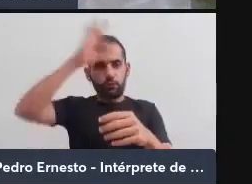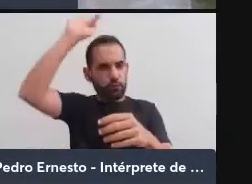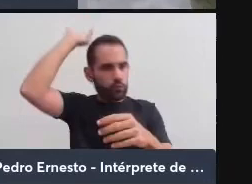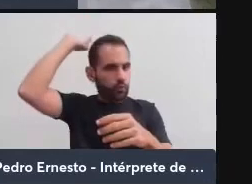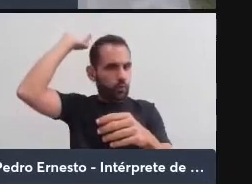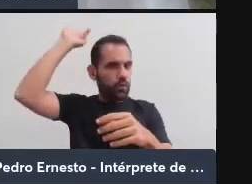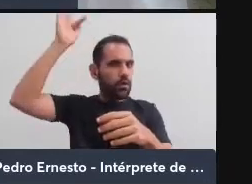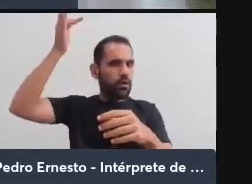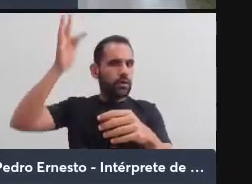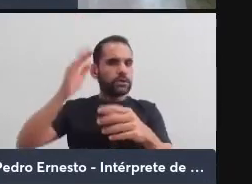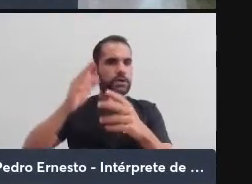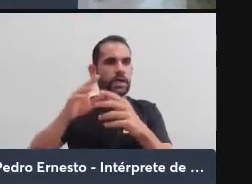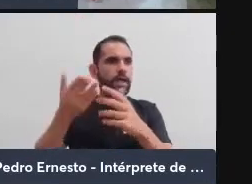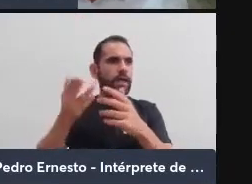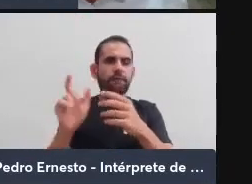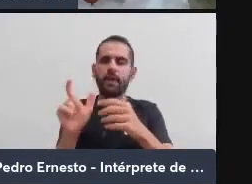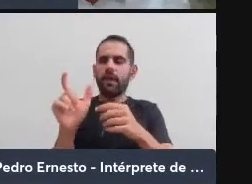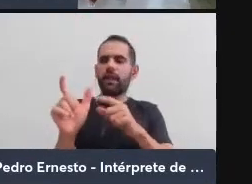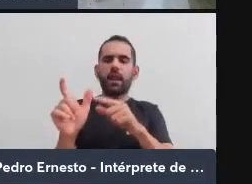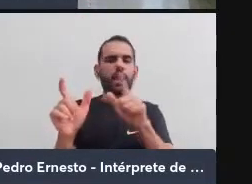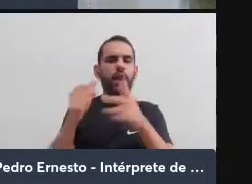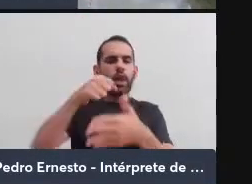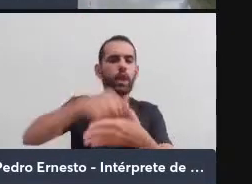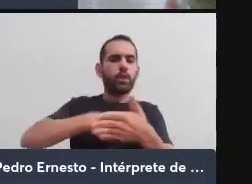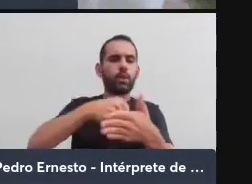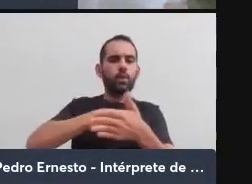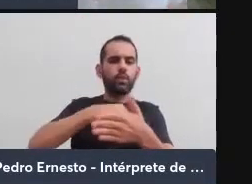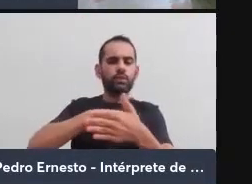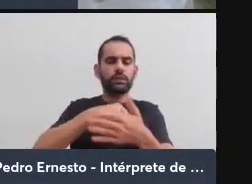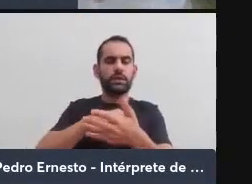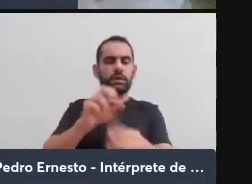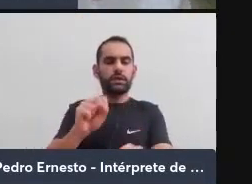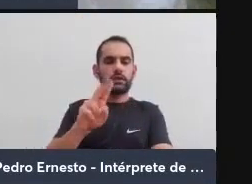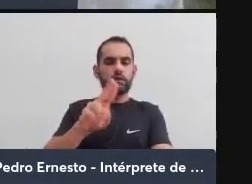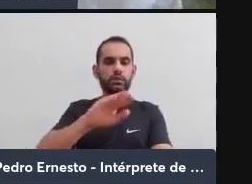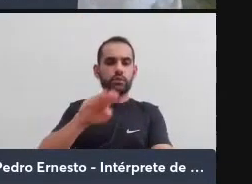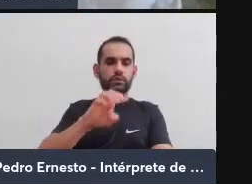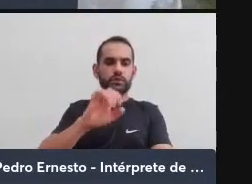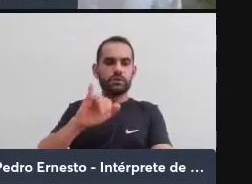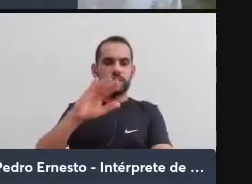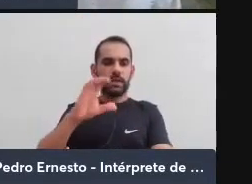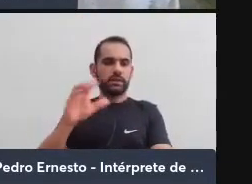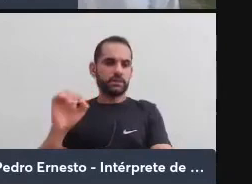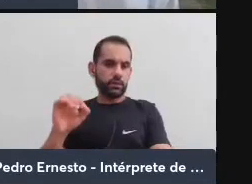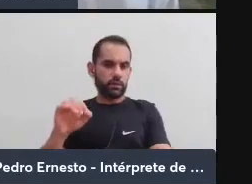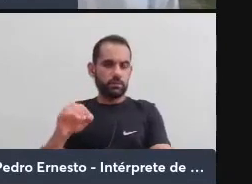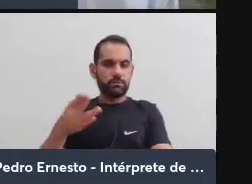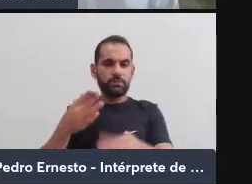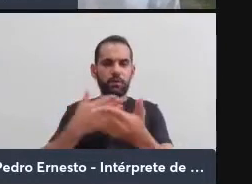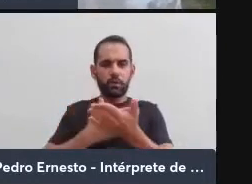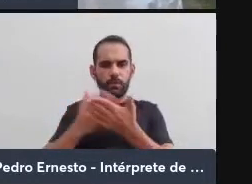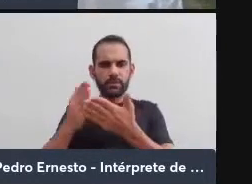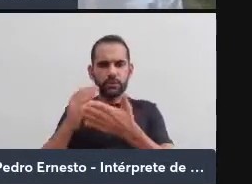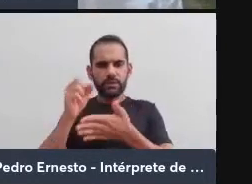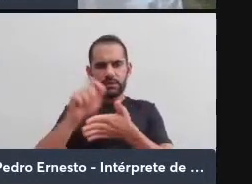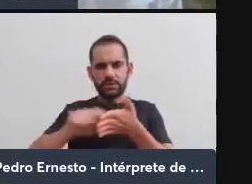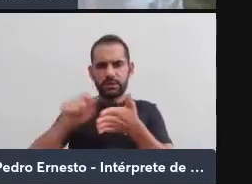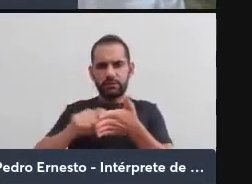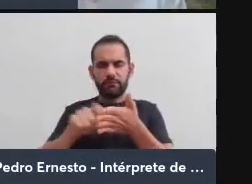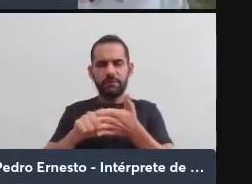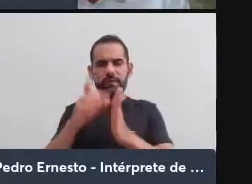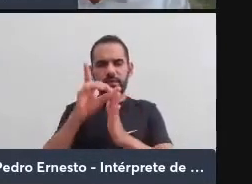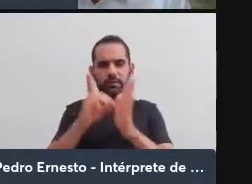lutas contra as formas de sujeição. Escrevendo sobre isso no começo da década de 1980,